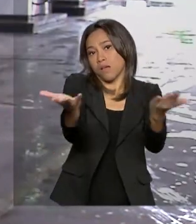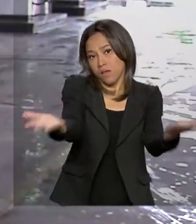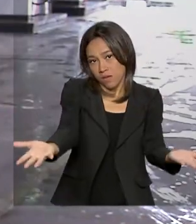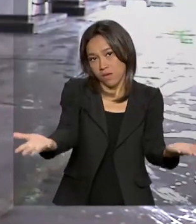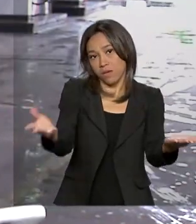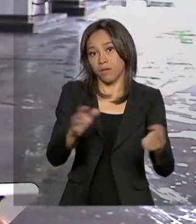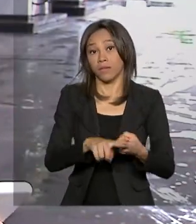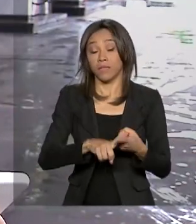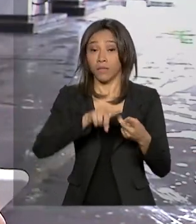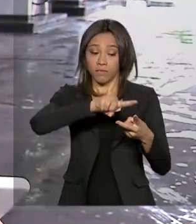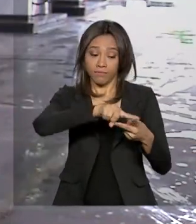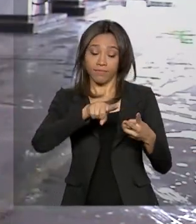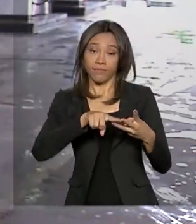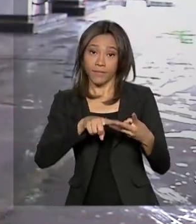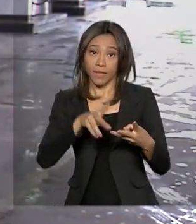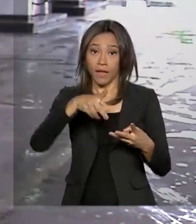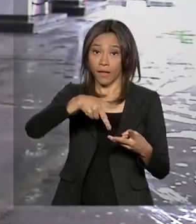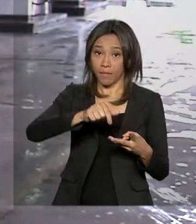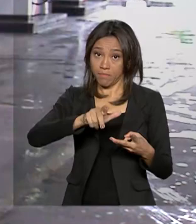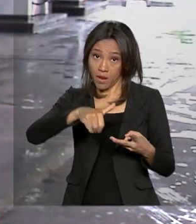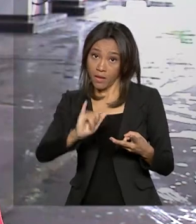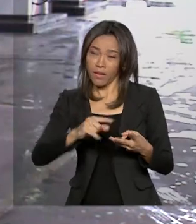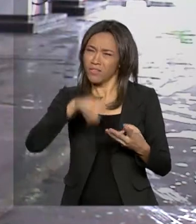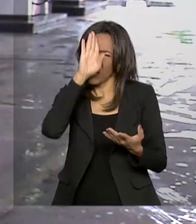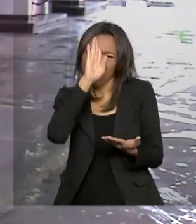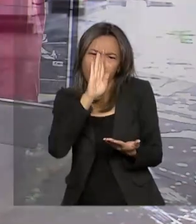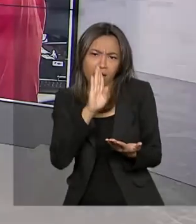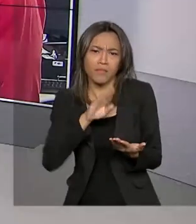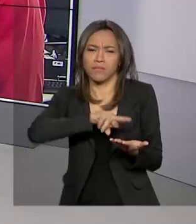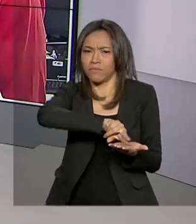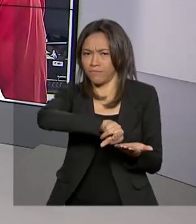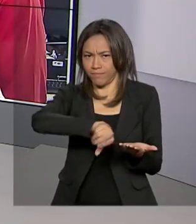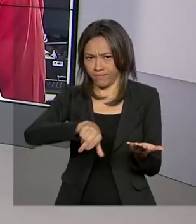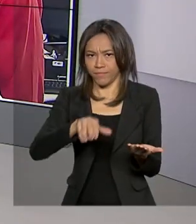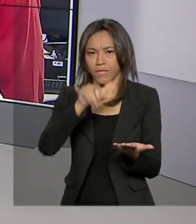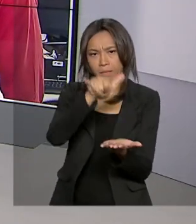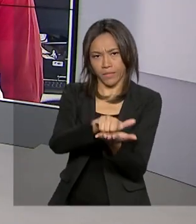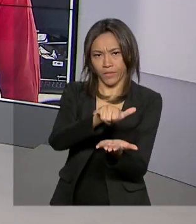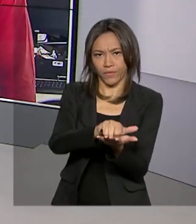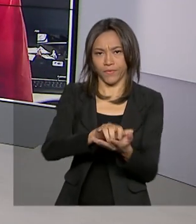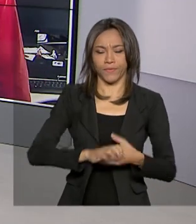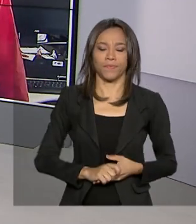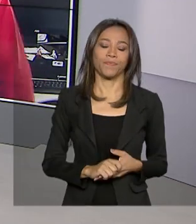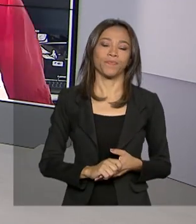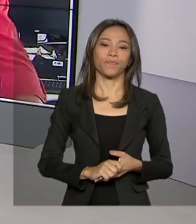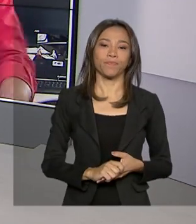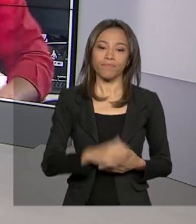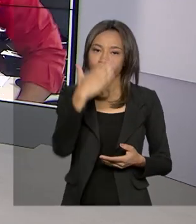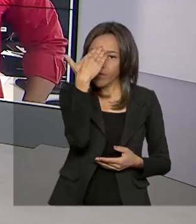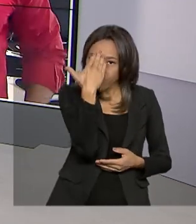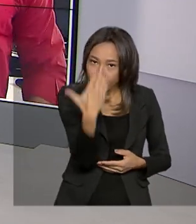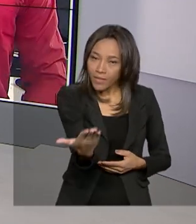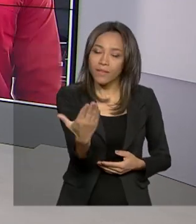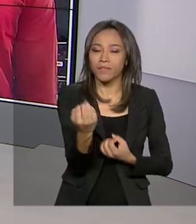Play Store e Apple Store e é gratuito. Eu volto com você. Obrigada, Dani, pelas suas informações.